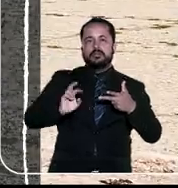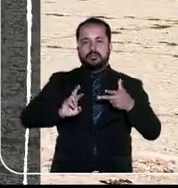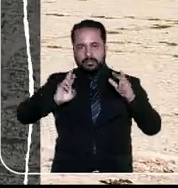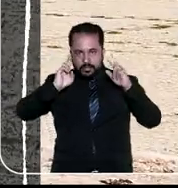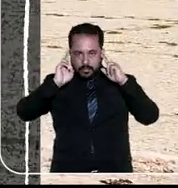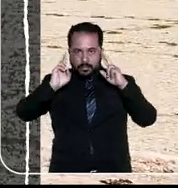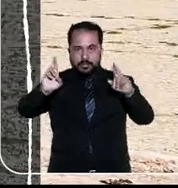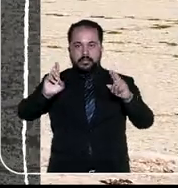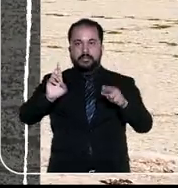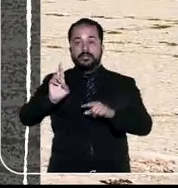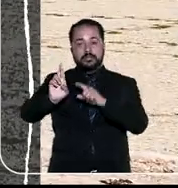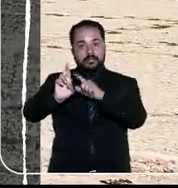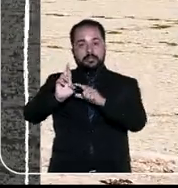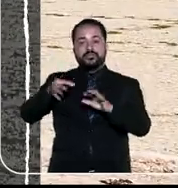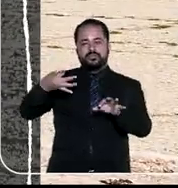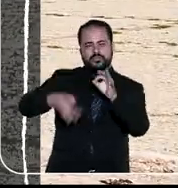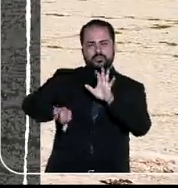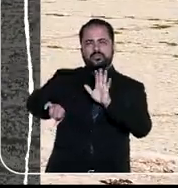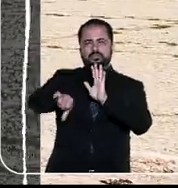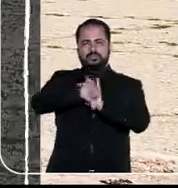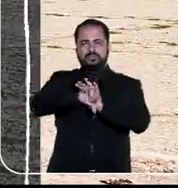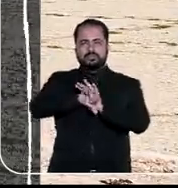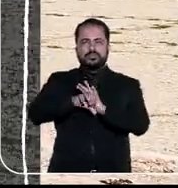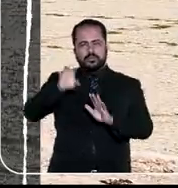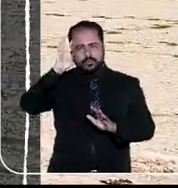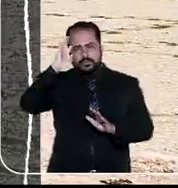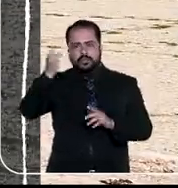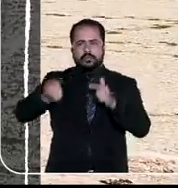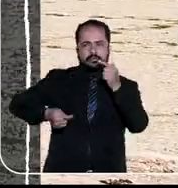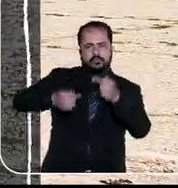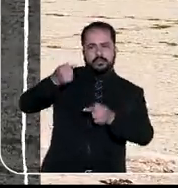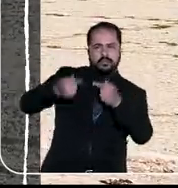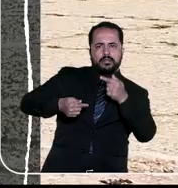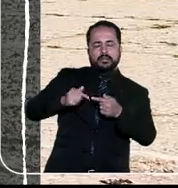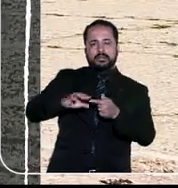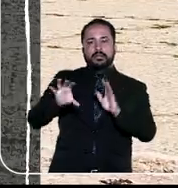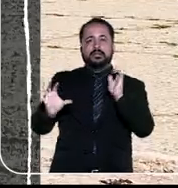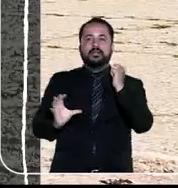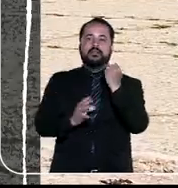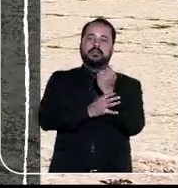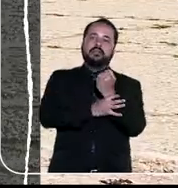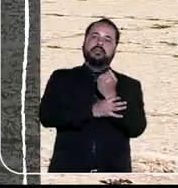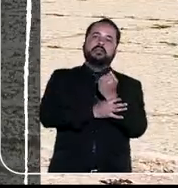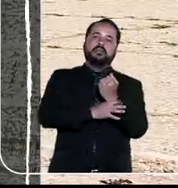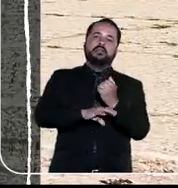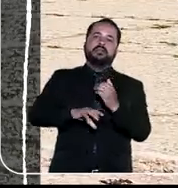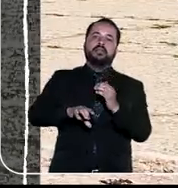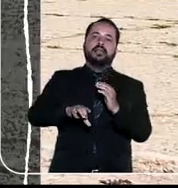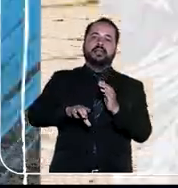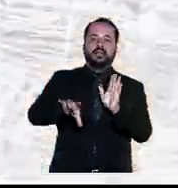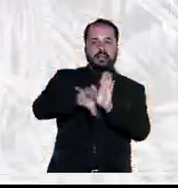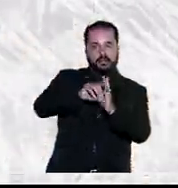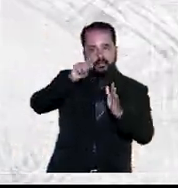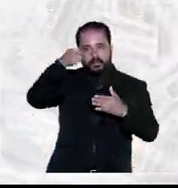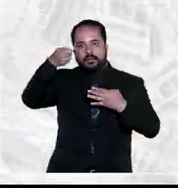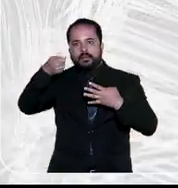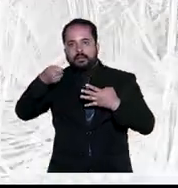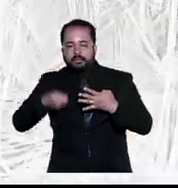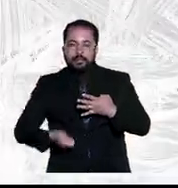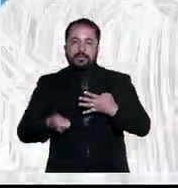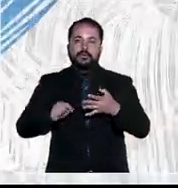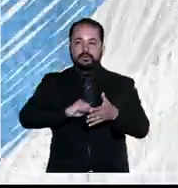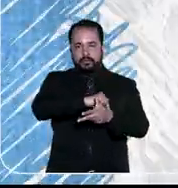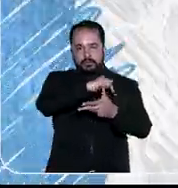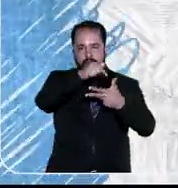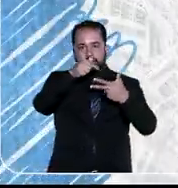Judiciário é responsável por julgar crimes, resolver conflitos e garantir que as leis sejam cumpridas. Cada